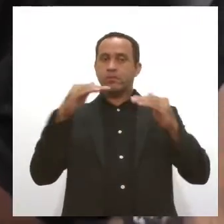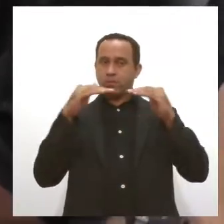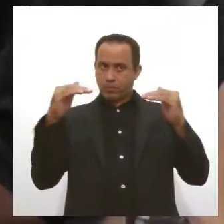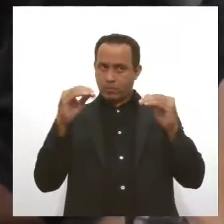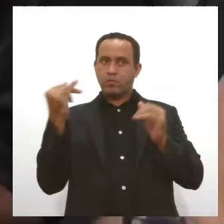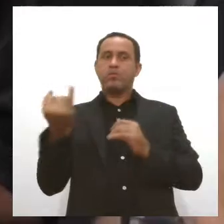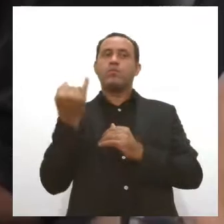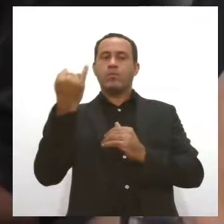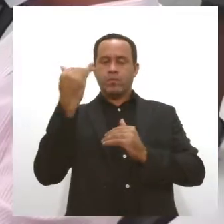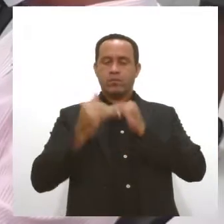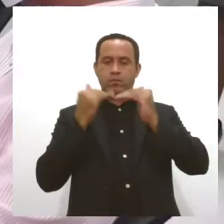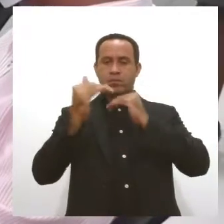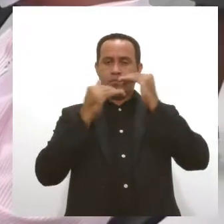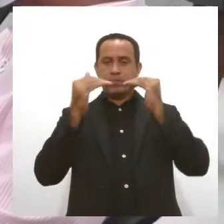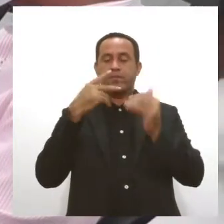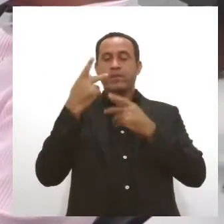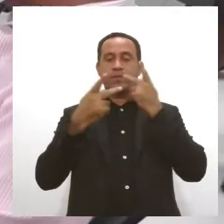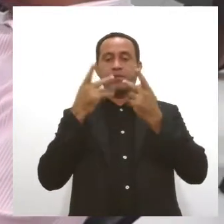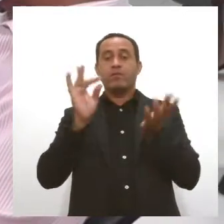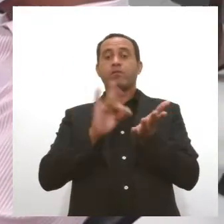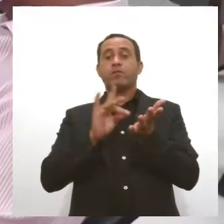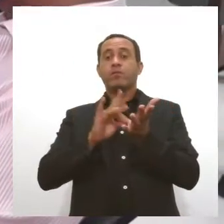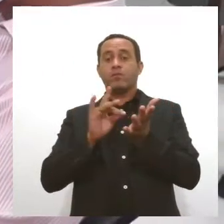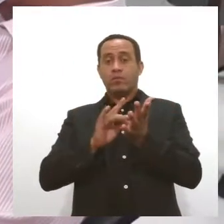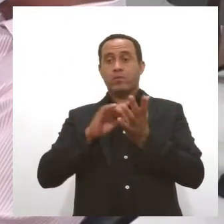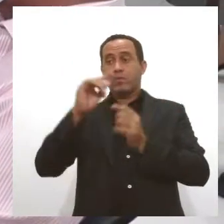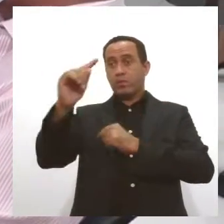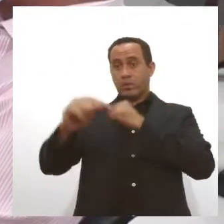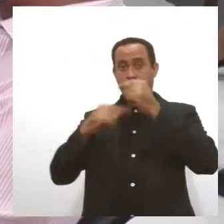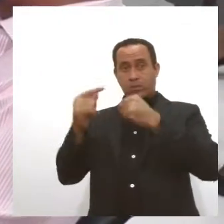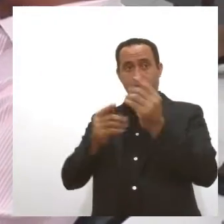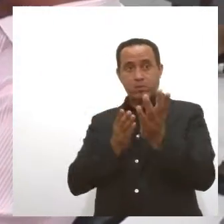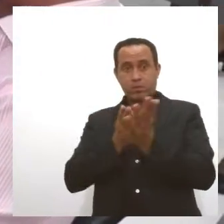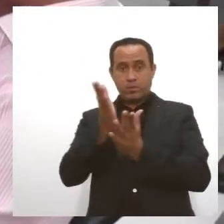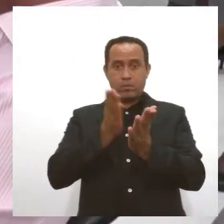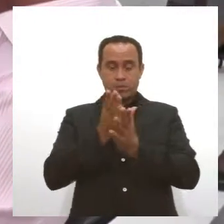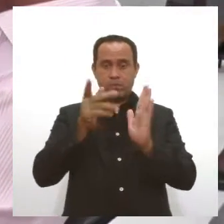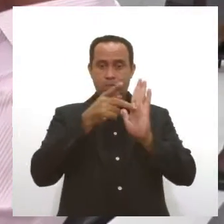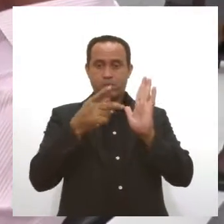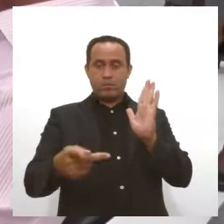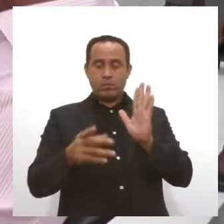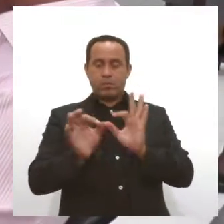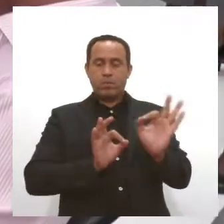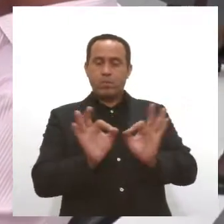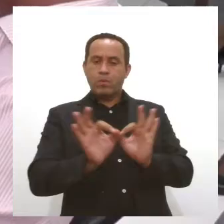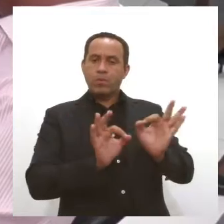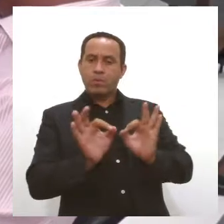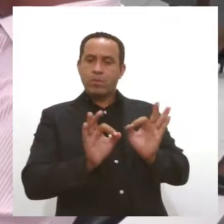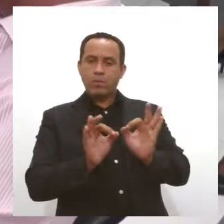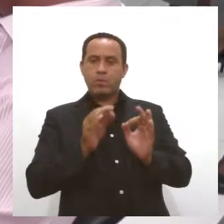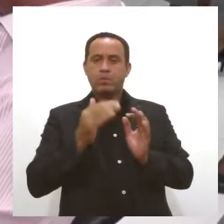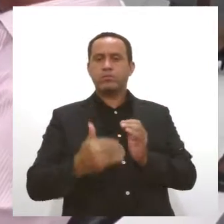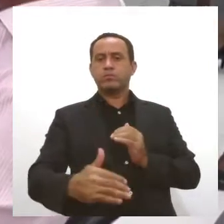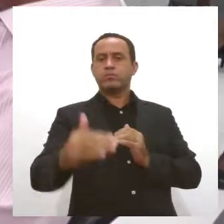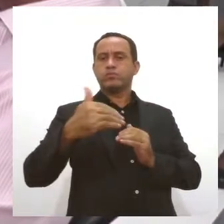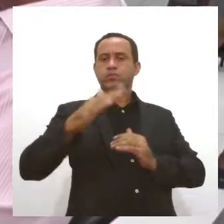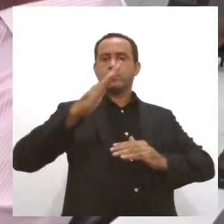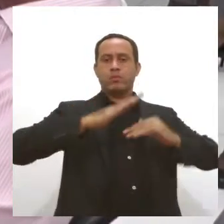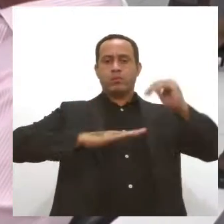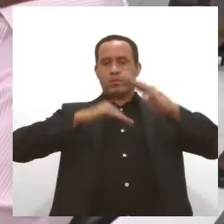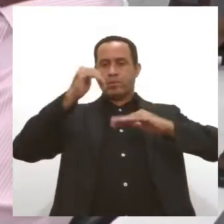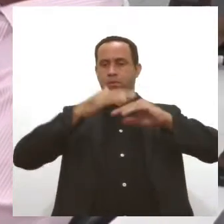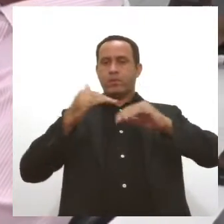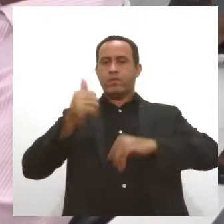importante. Ele também afirmou que o passo posterior à aprovação do projeto é a regulamentação da carreira, momento em que ficará